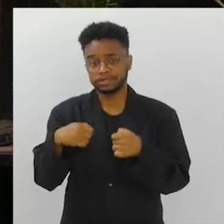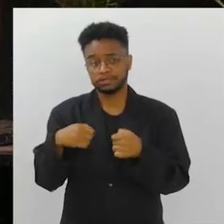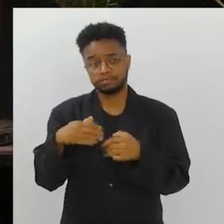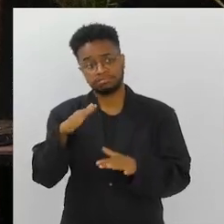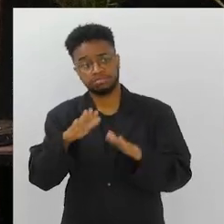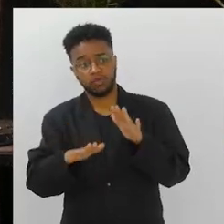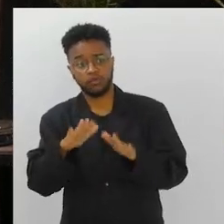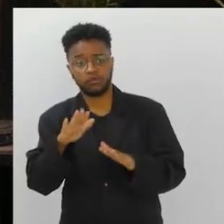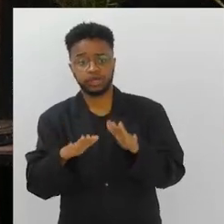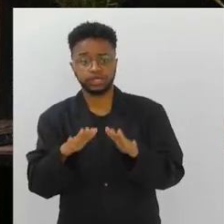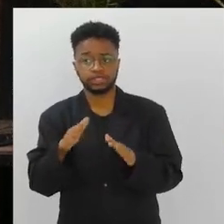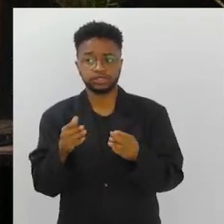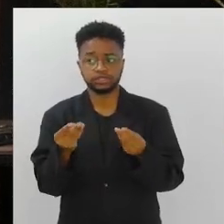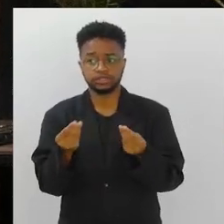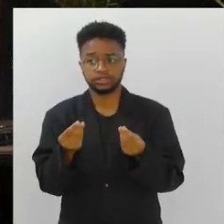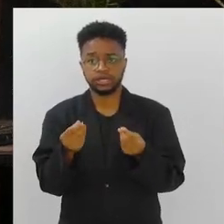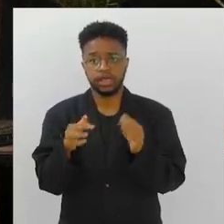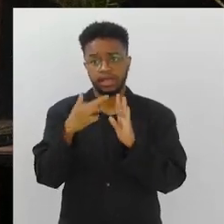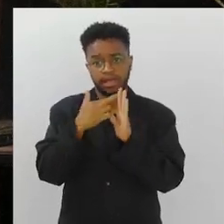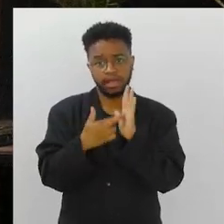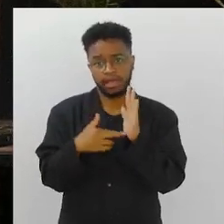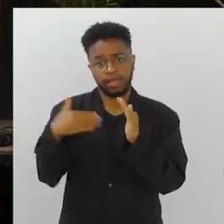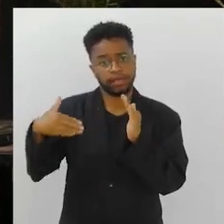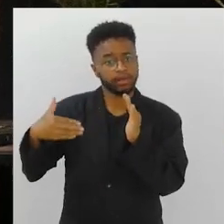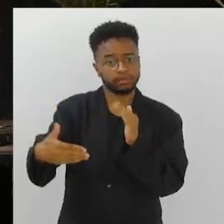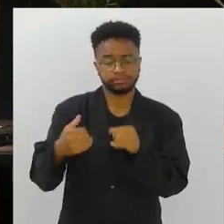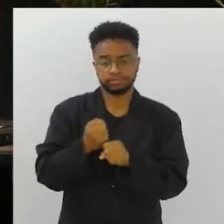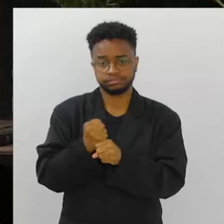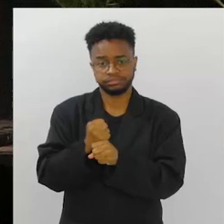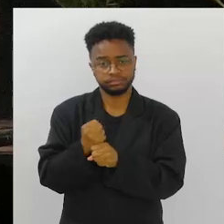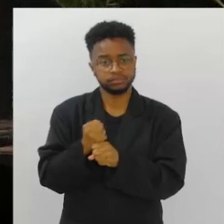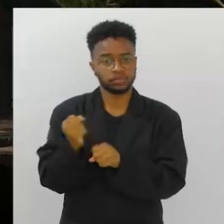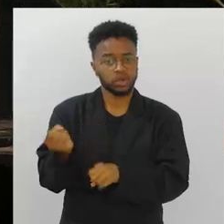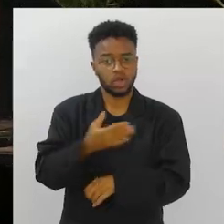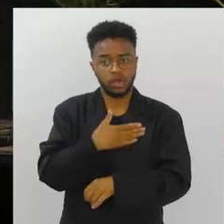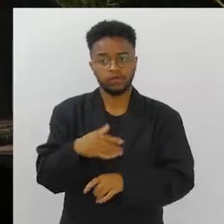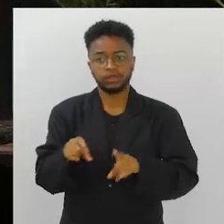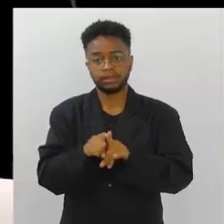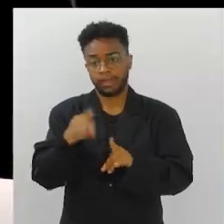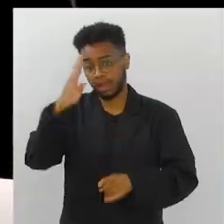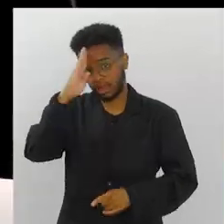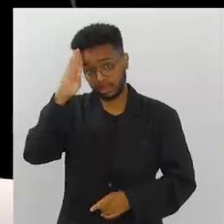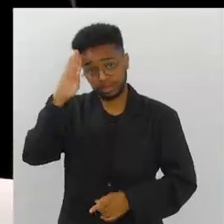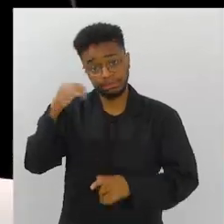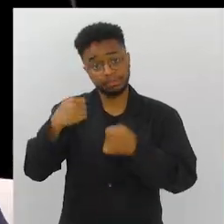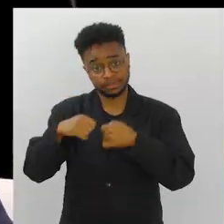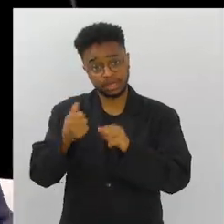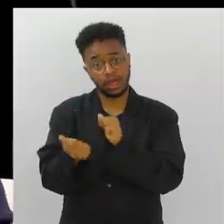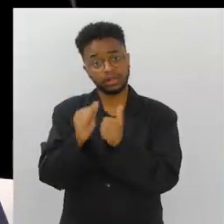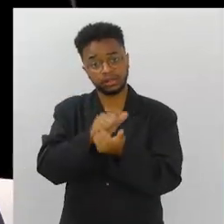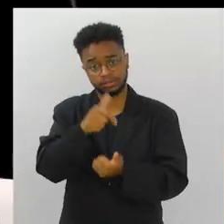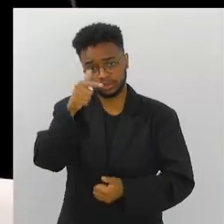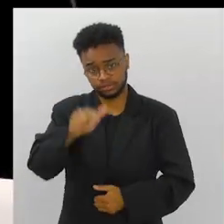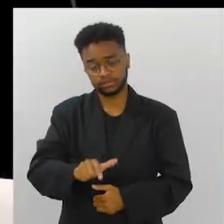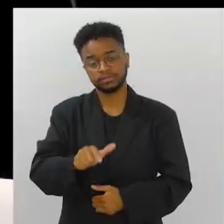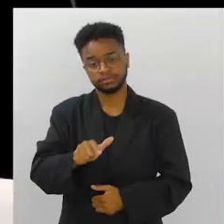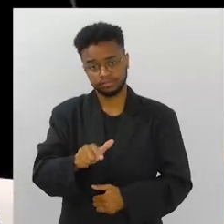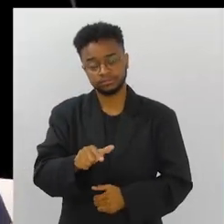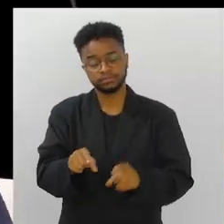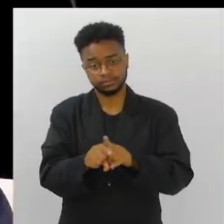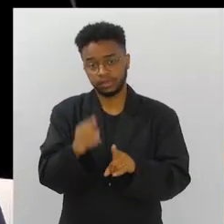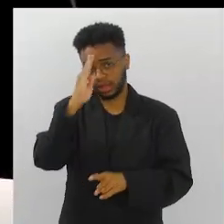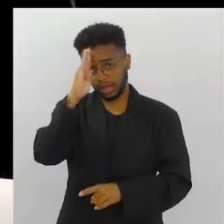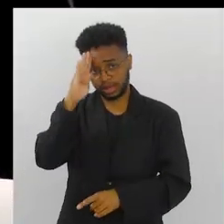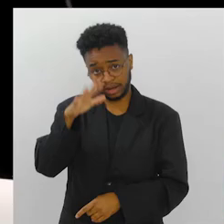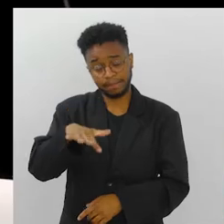ser, talvez, precisa ser regulamentado ao longo do tempo, estudado. academia vai ter que se readaptar a estudo.